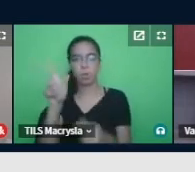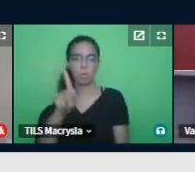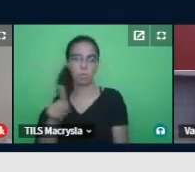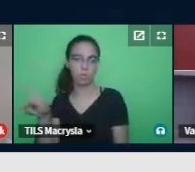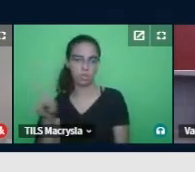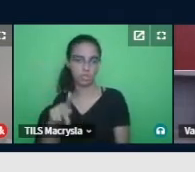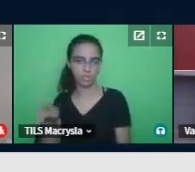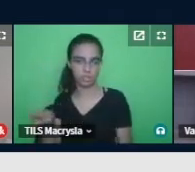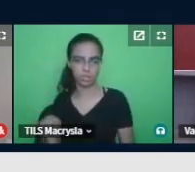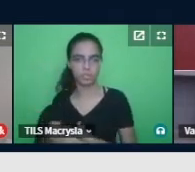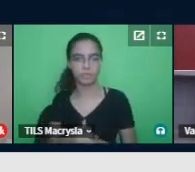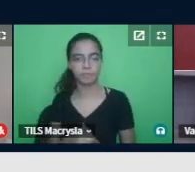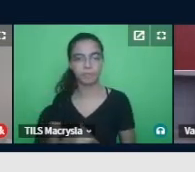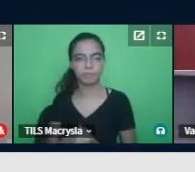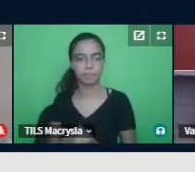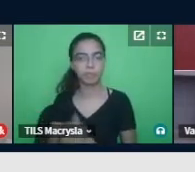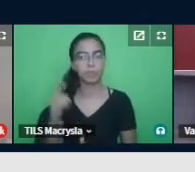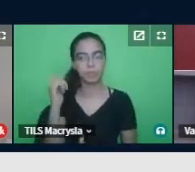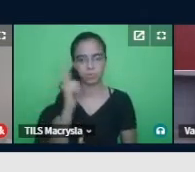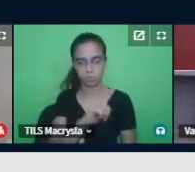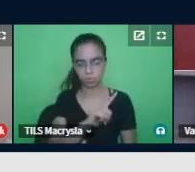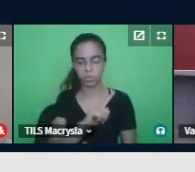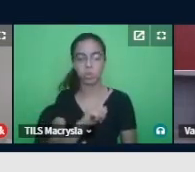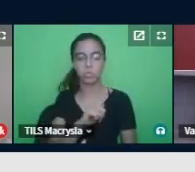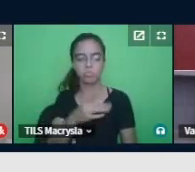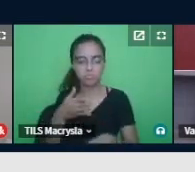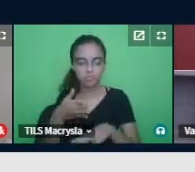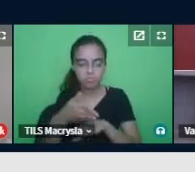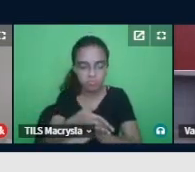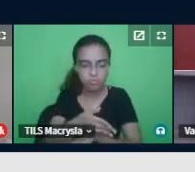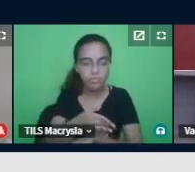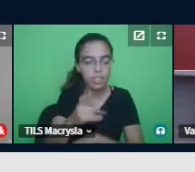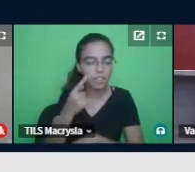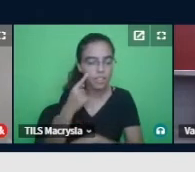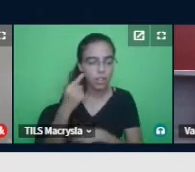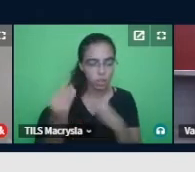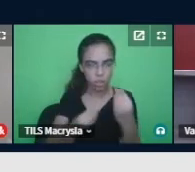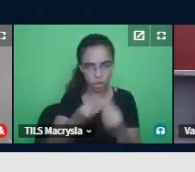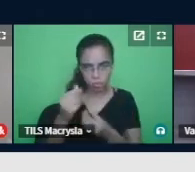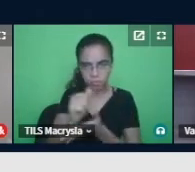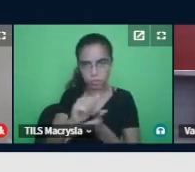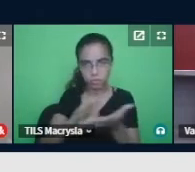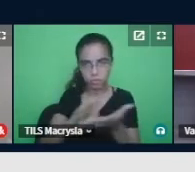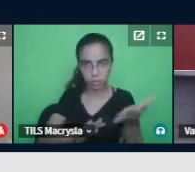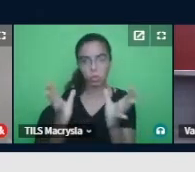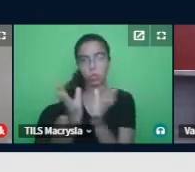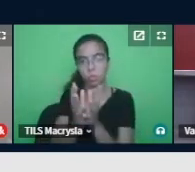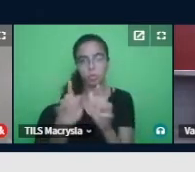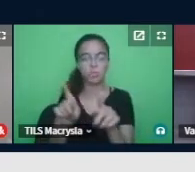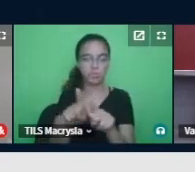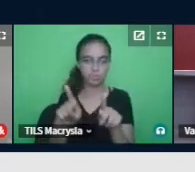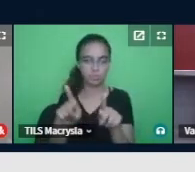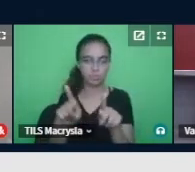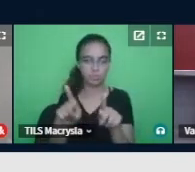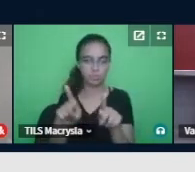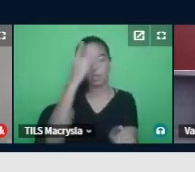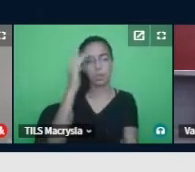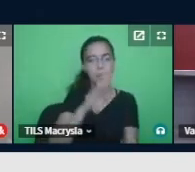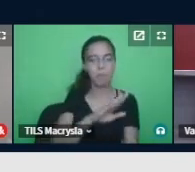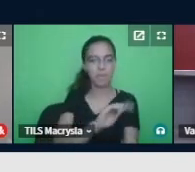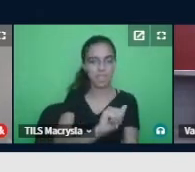Para atender as necessidades da turma e da BIA, eu pensei em atividades nos parâmetros do desenho universal da